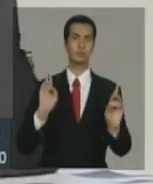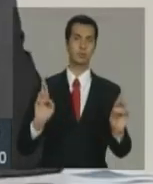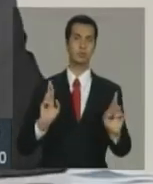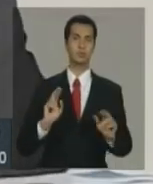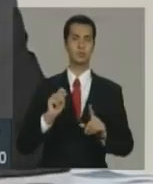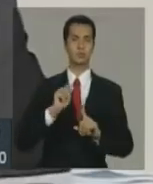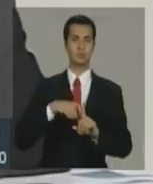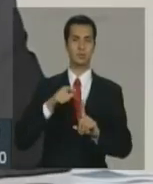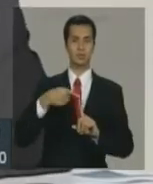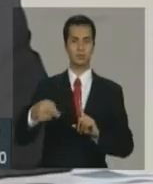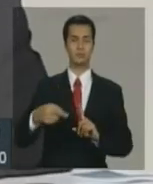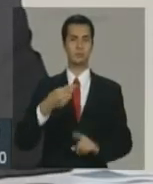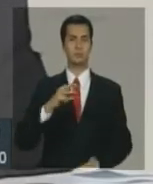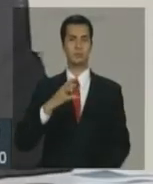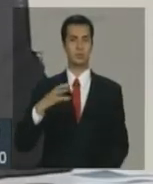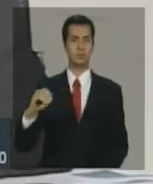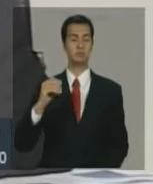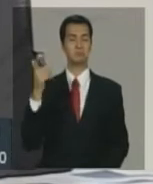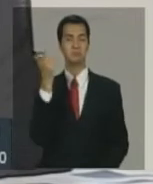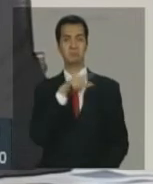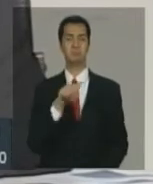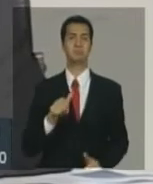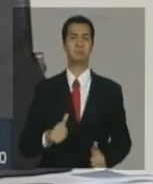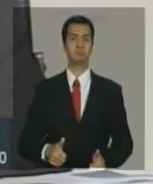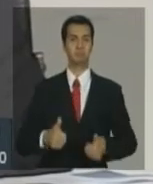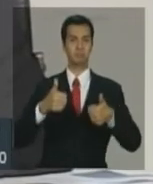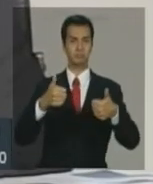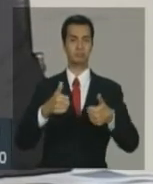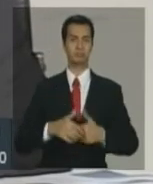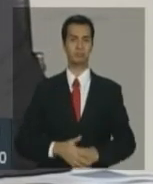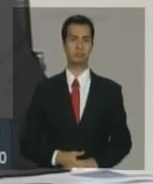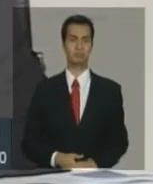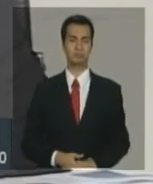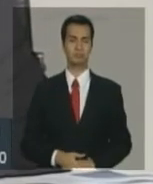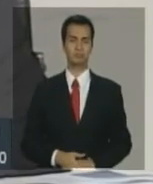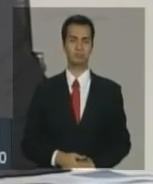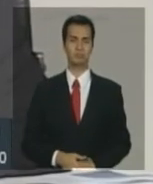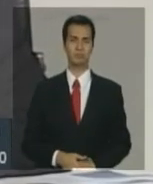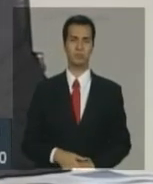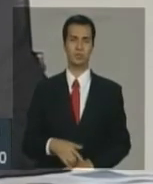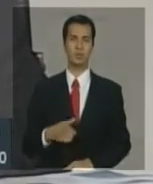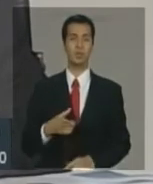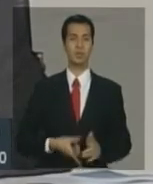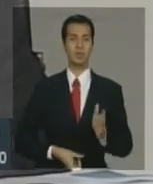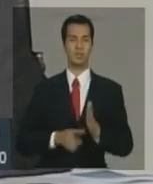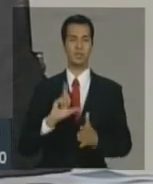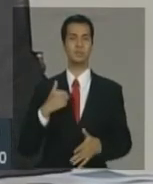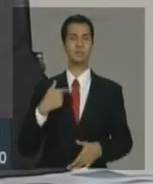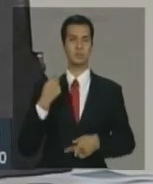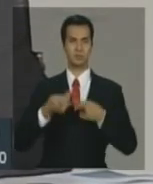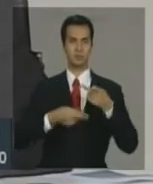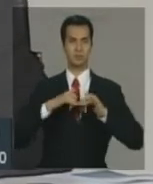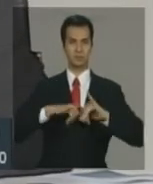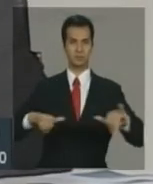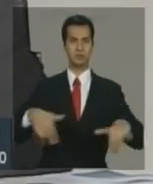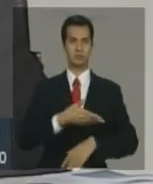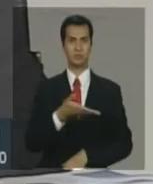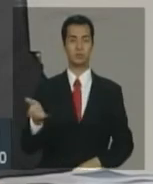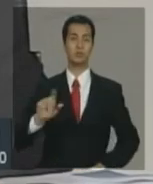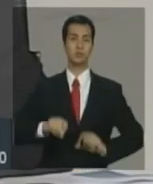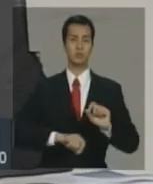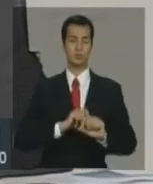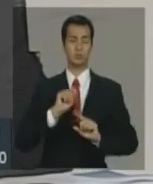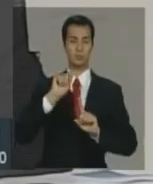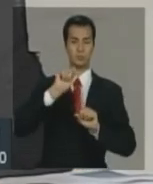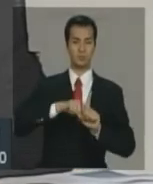é bem mais positiva. Eu vinha dizendo para vocês que o primeiro mês não deveria se